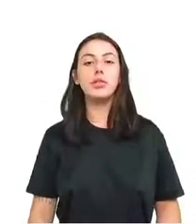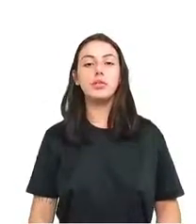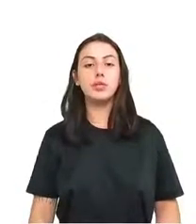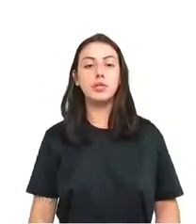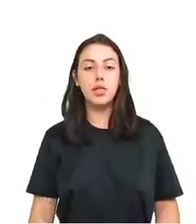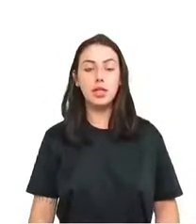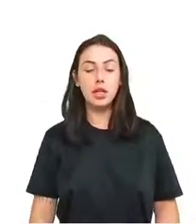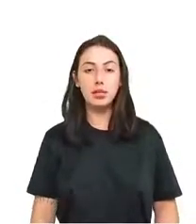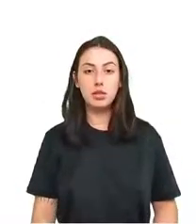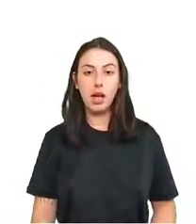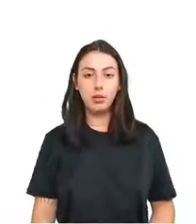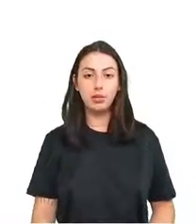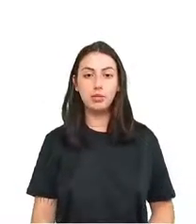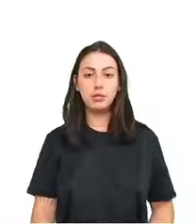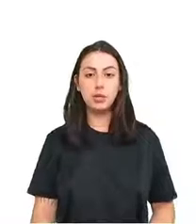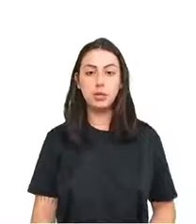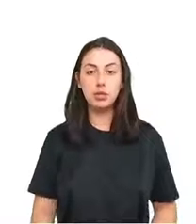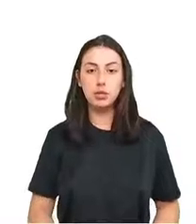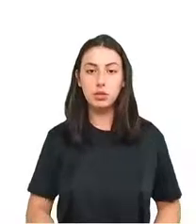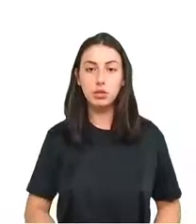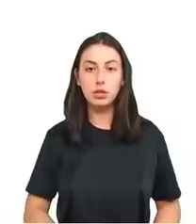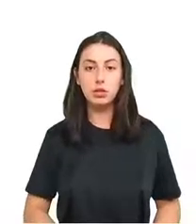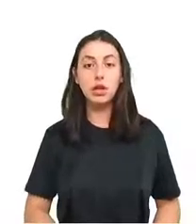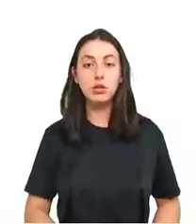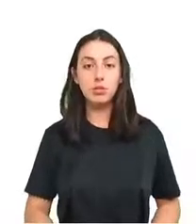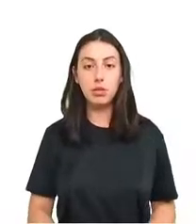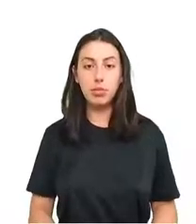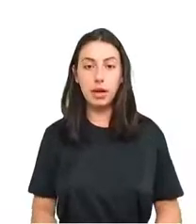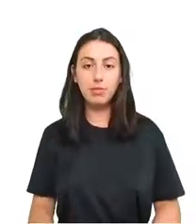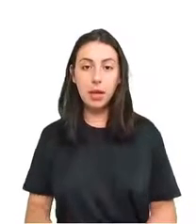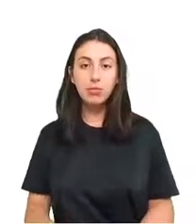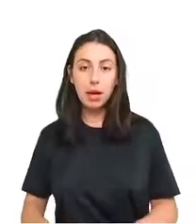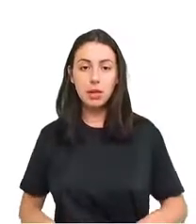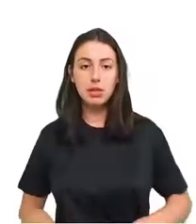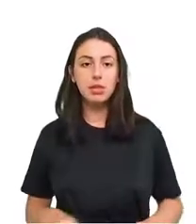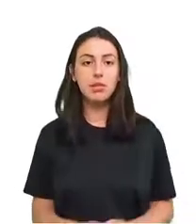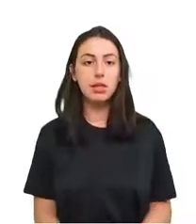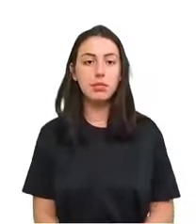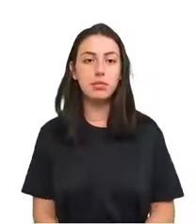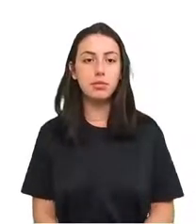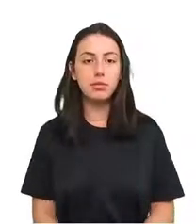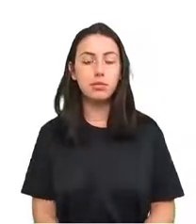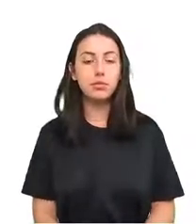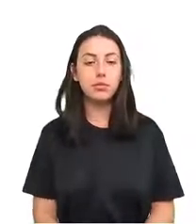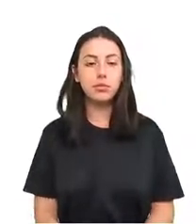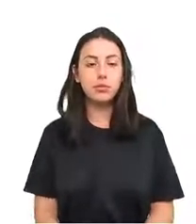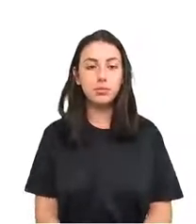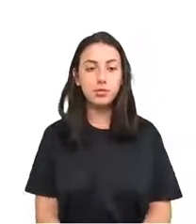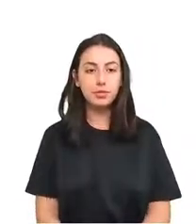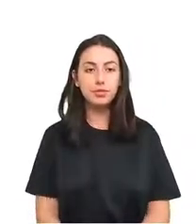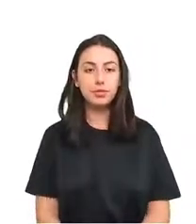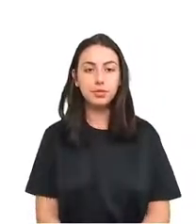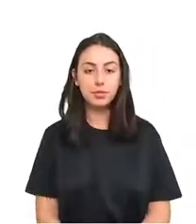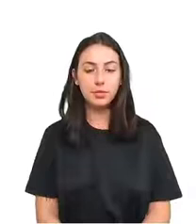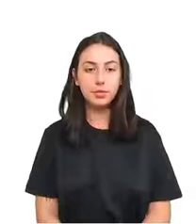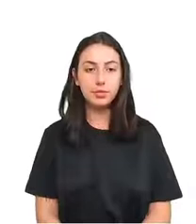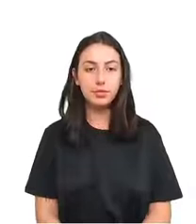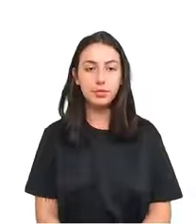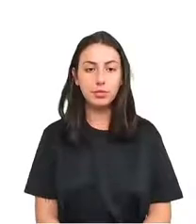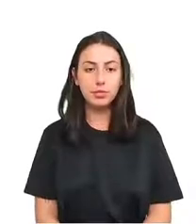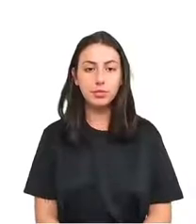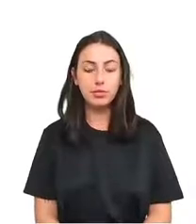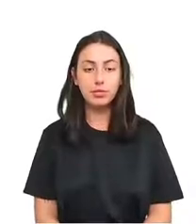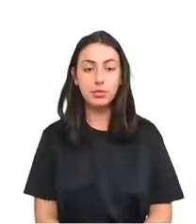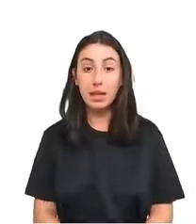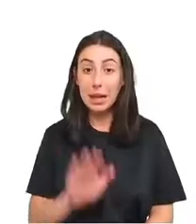Aí você pensa, parece um problema bem simples. Então, por que precisamos de uma coisa tão complexa como machine learning? Mas